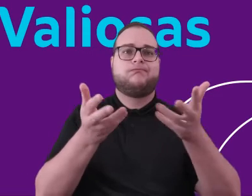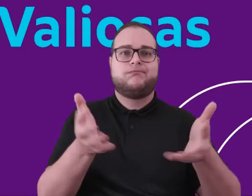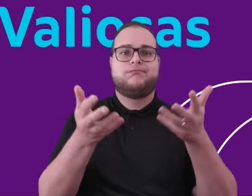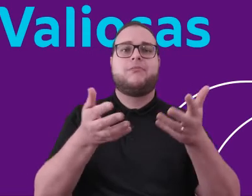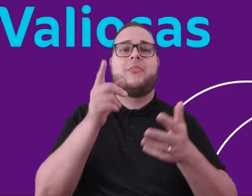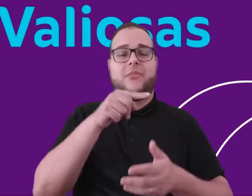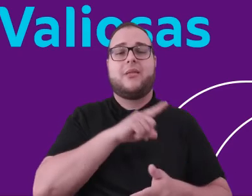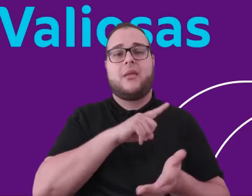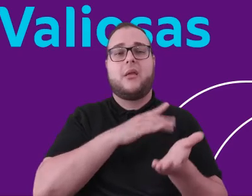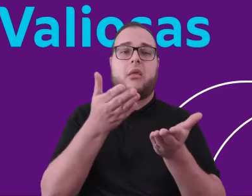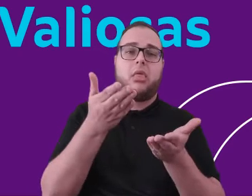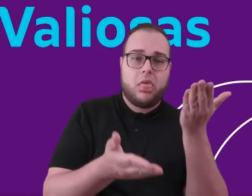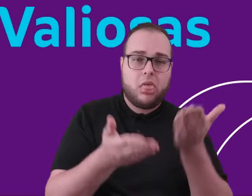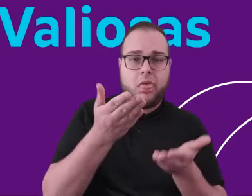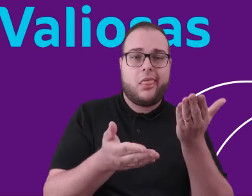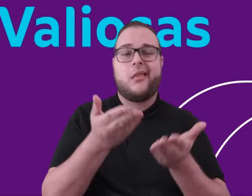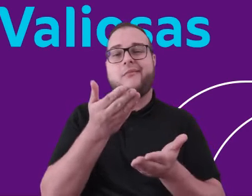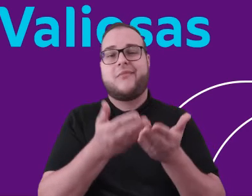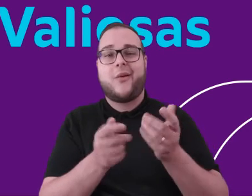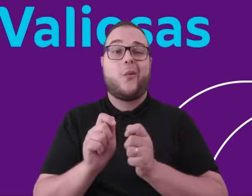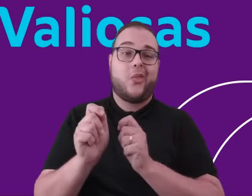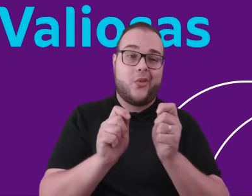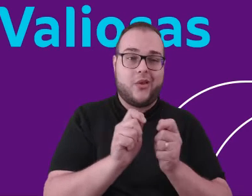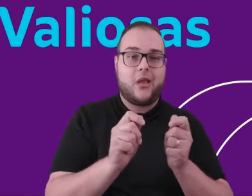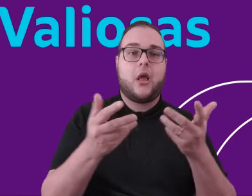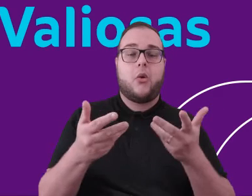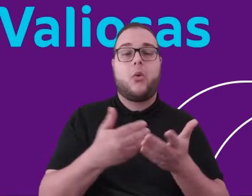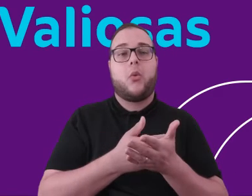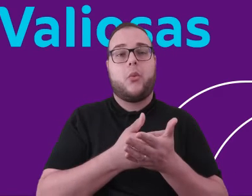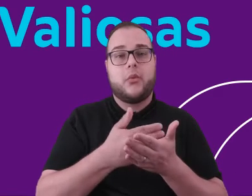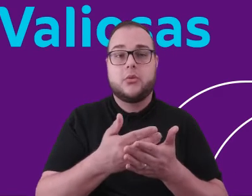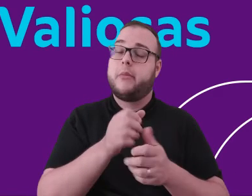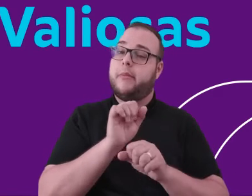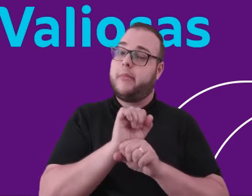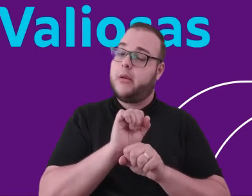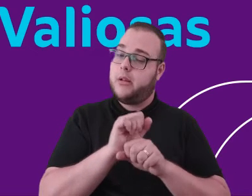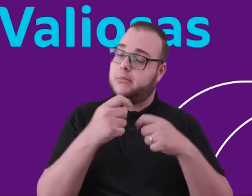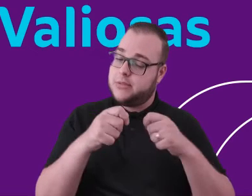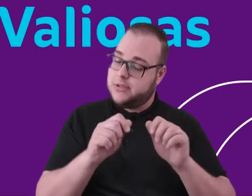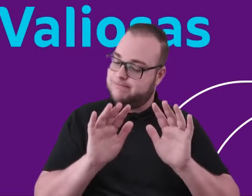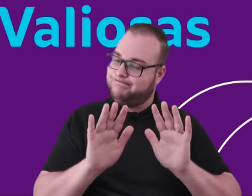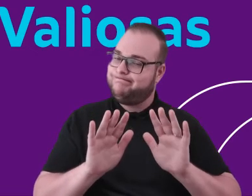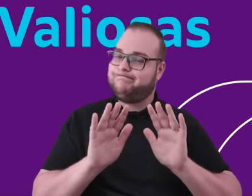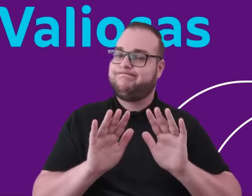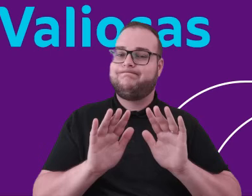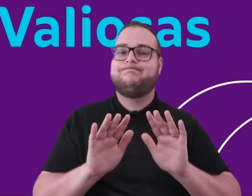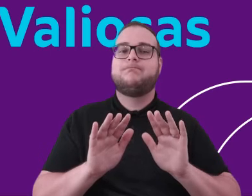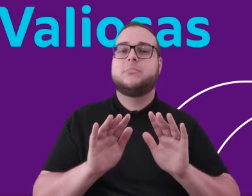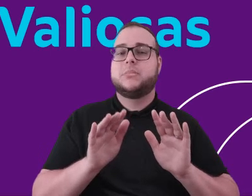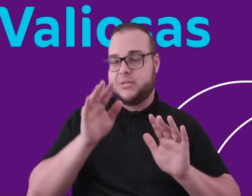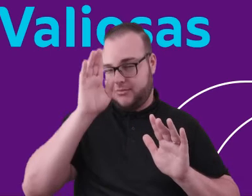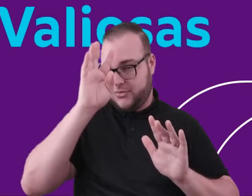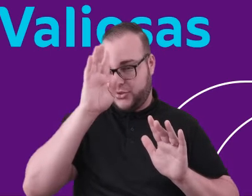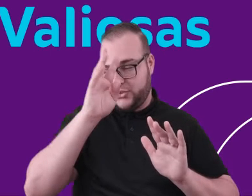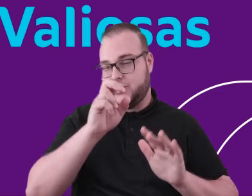cadeias que nós estamos vendo e é chegado o momento de começar a pisar no freio. Então, imagina a situação